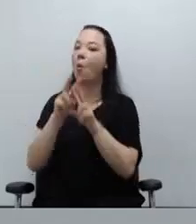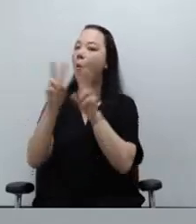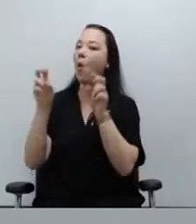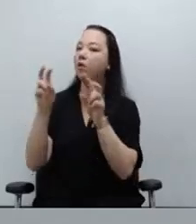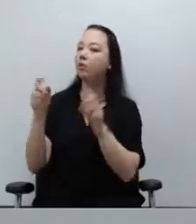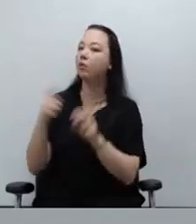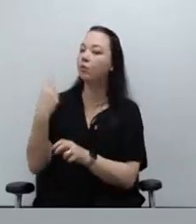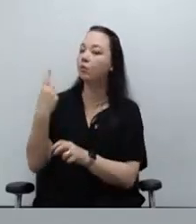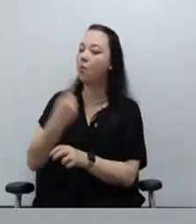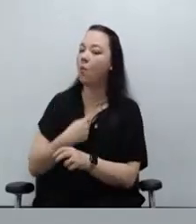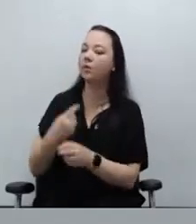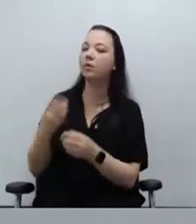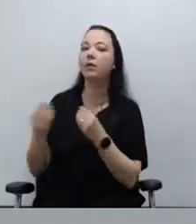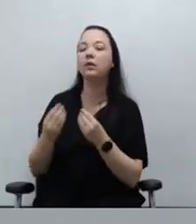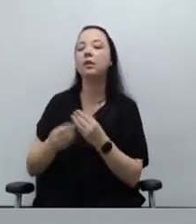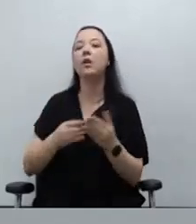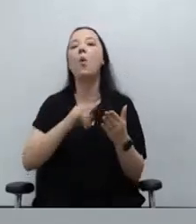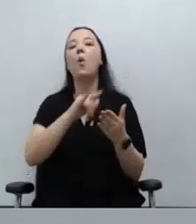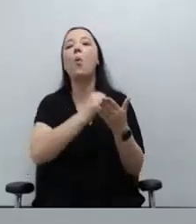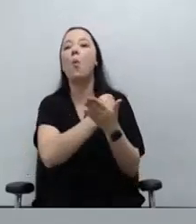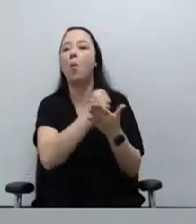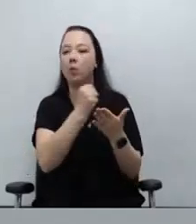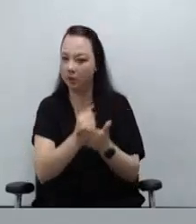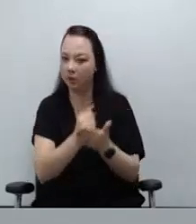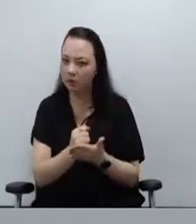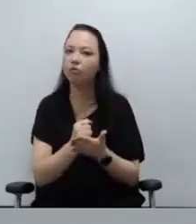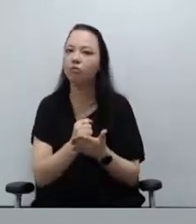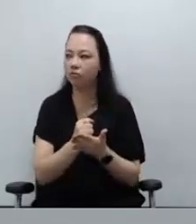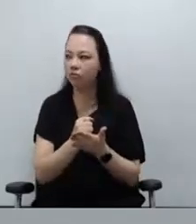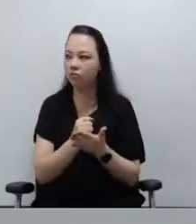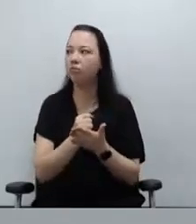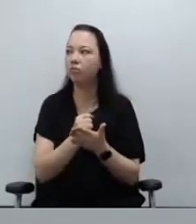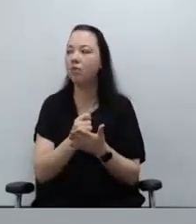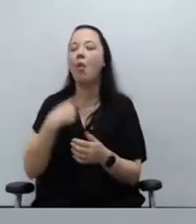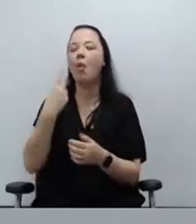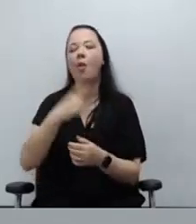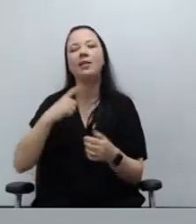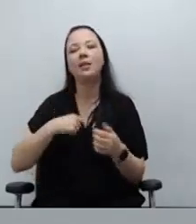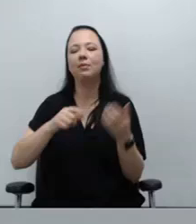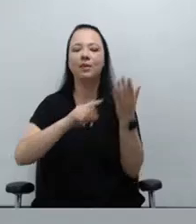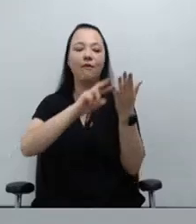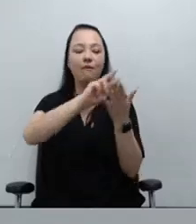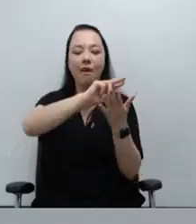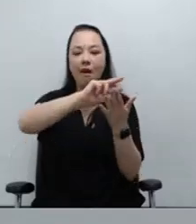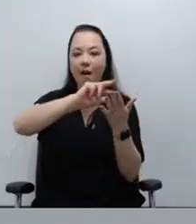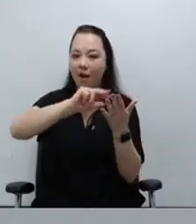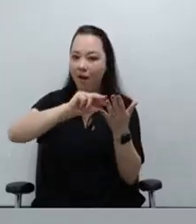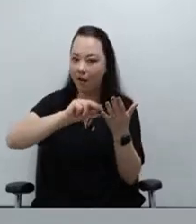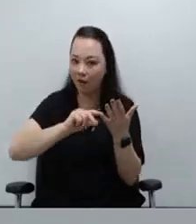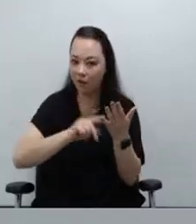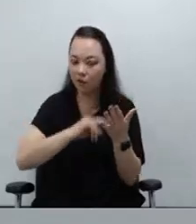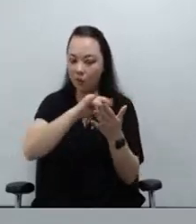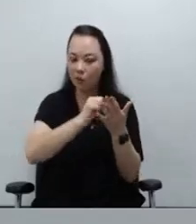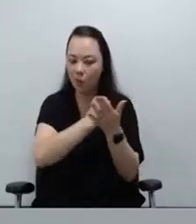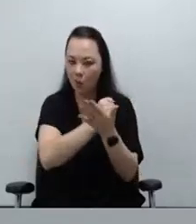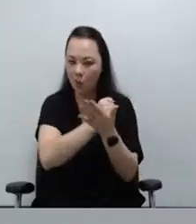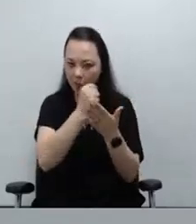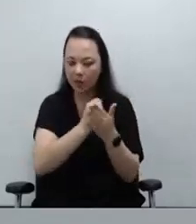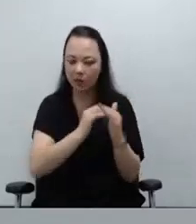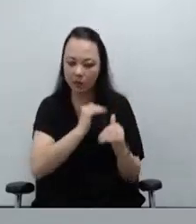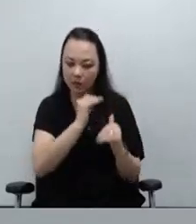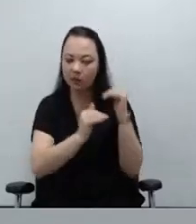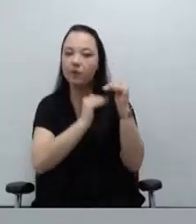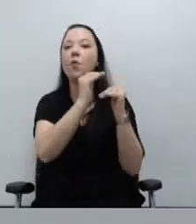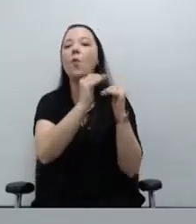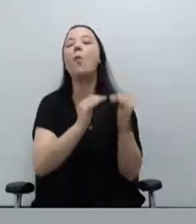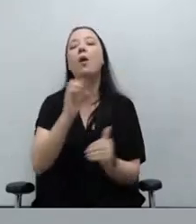a questão, os contratos que a Defensoria Pública possui com Prodesp, nós temos muitos contratos, tanto o contrato de desenvolvimento do DOL,